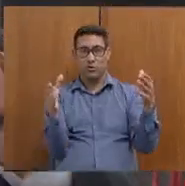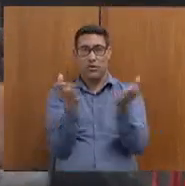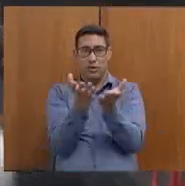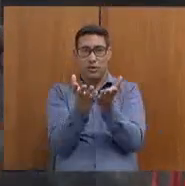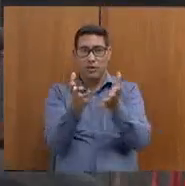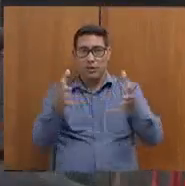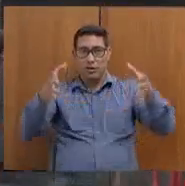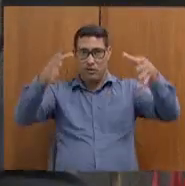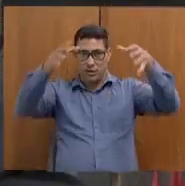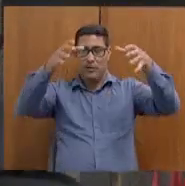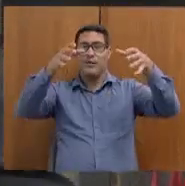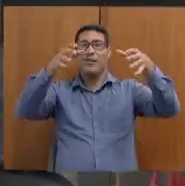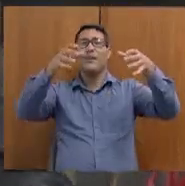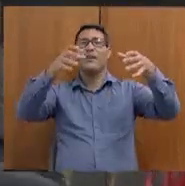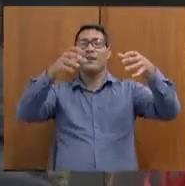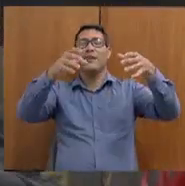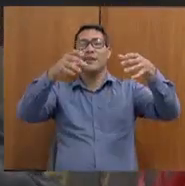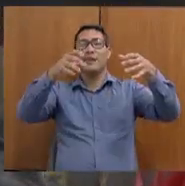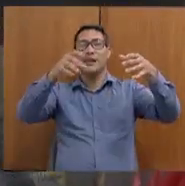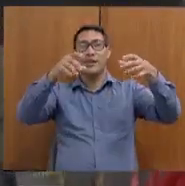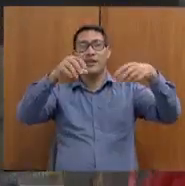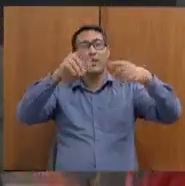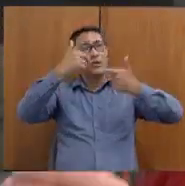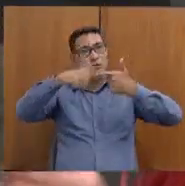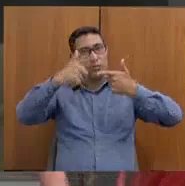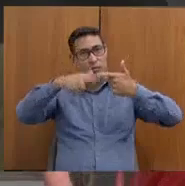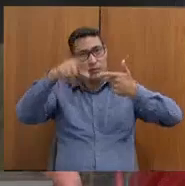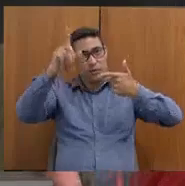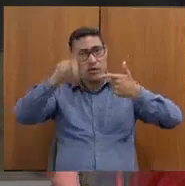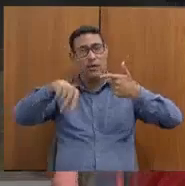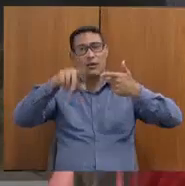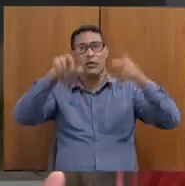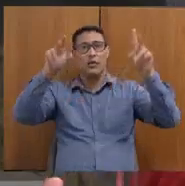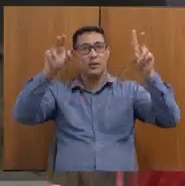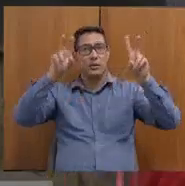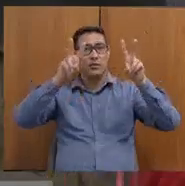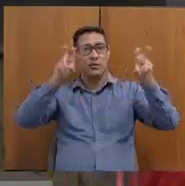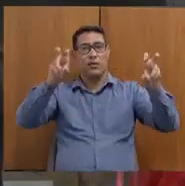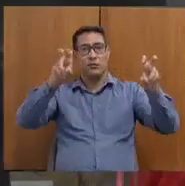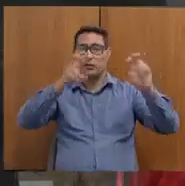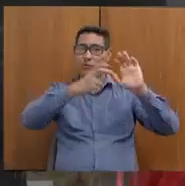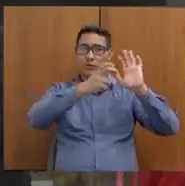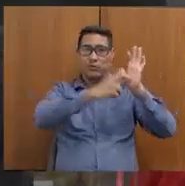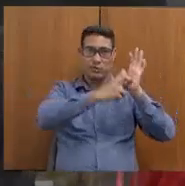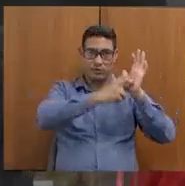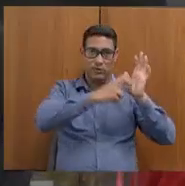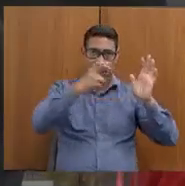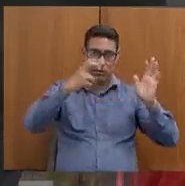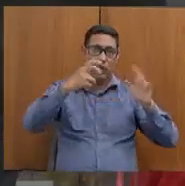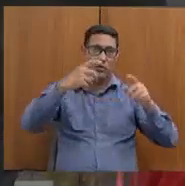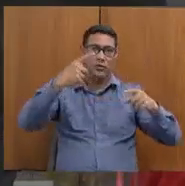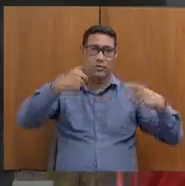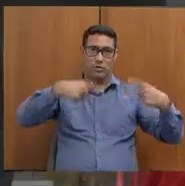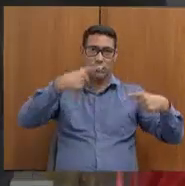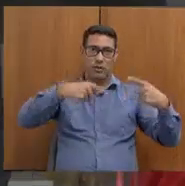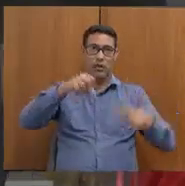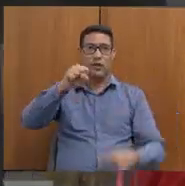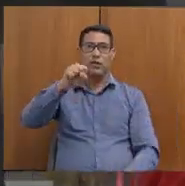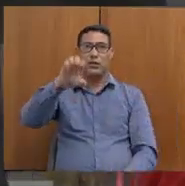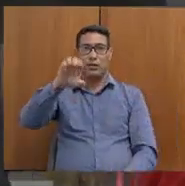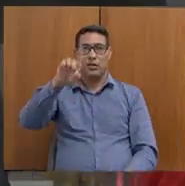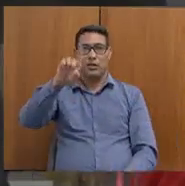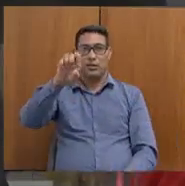O problema é, voltando ao tema da Paz da Manhã, de novo, é a CDS, com